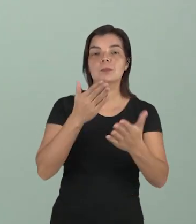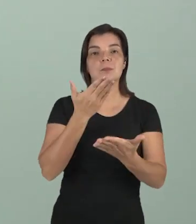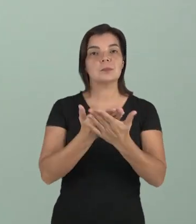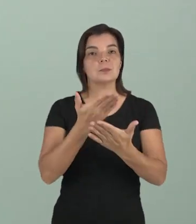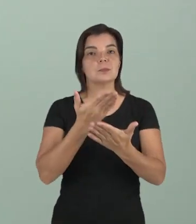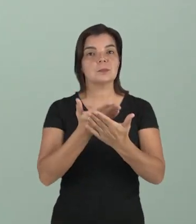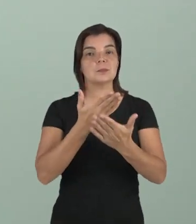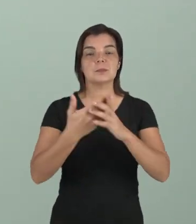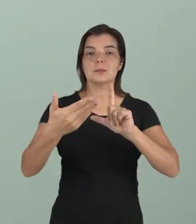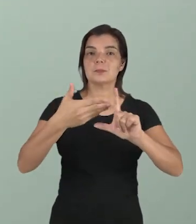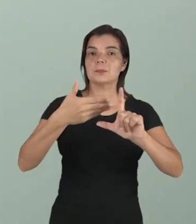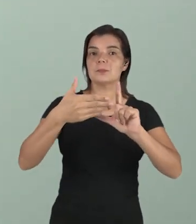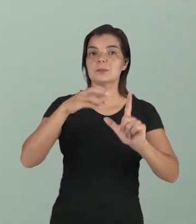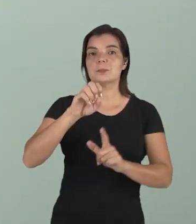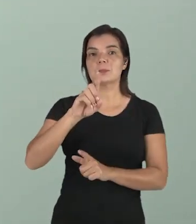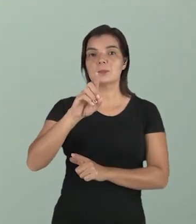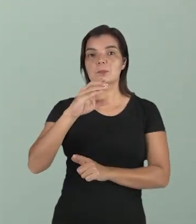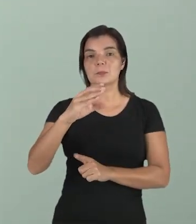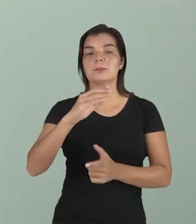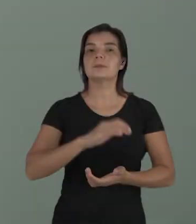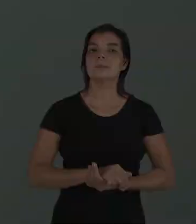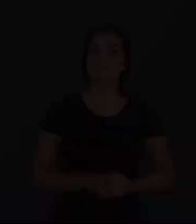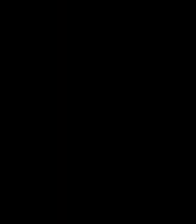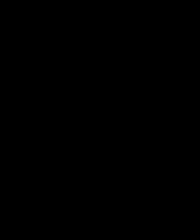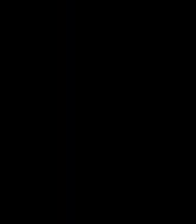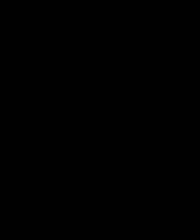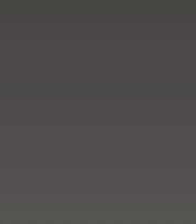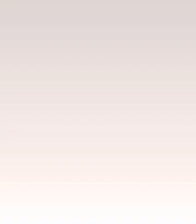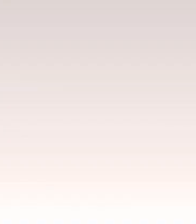estudem, acessem a nossa plataforma Eduque.